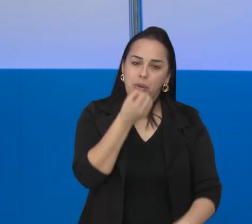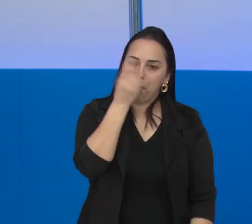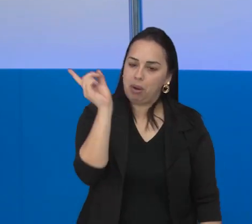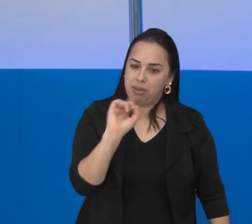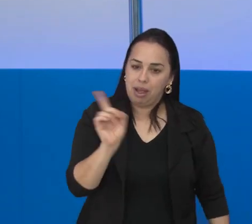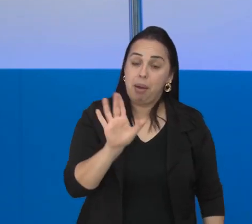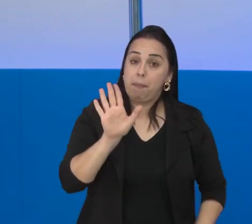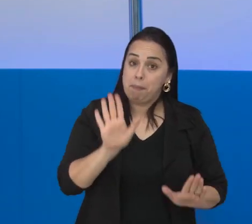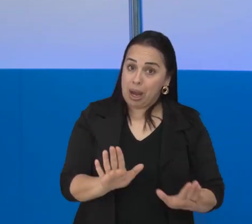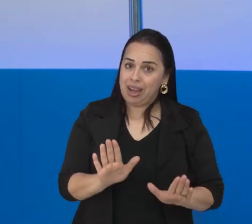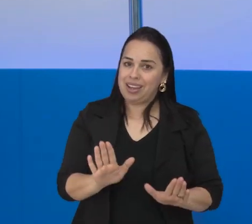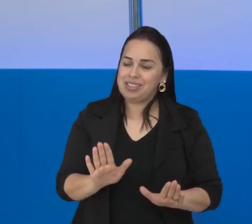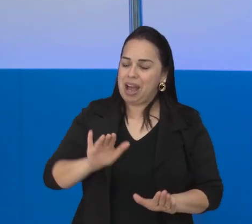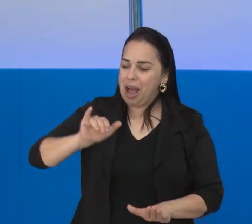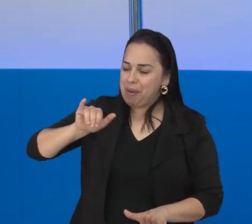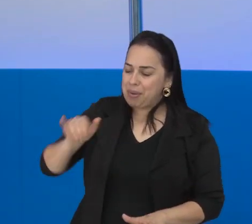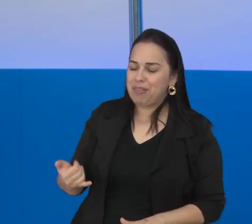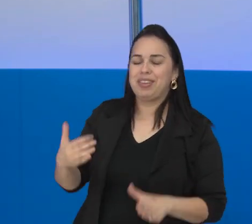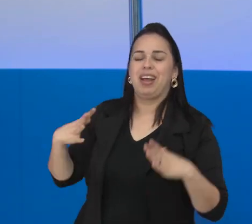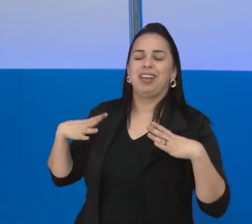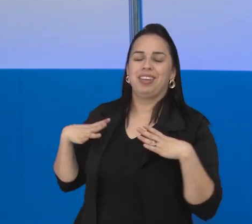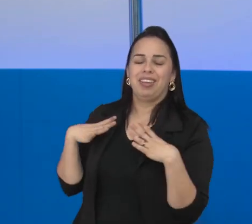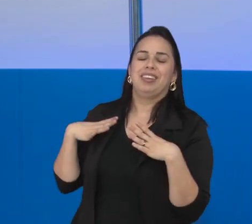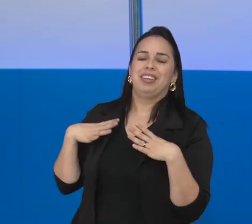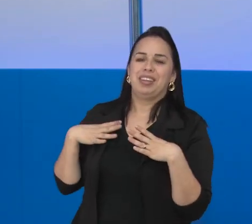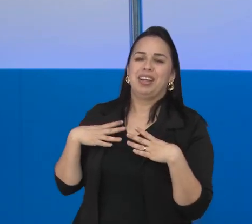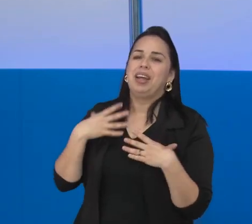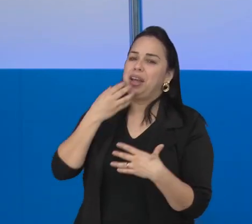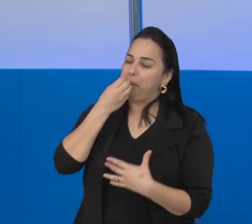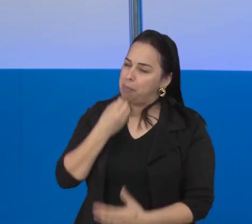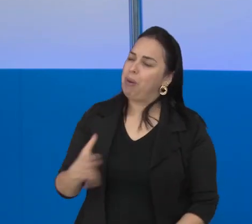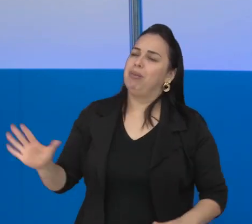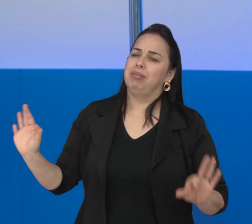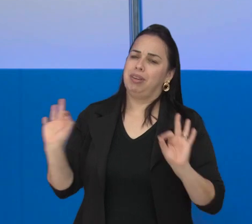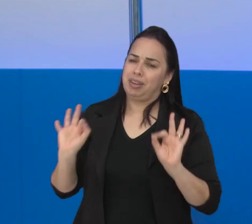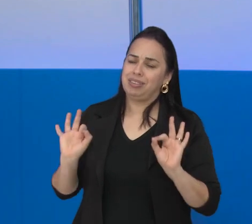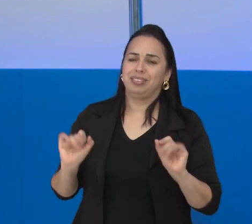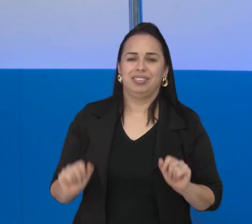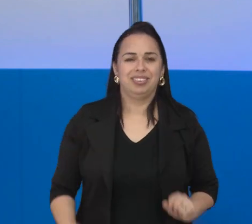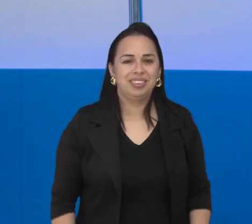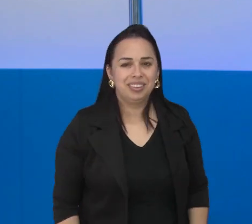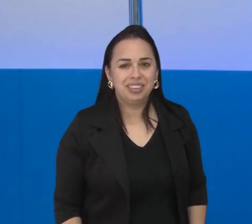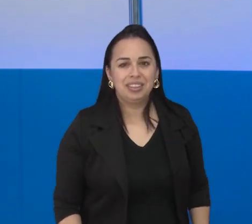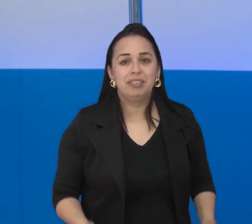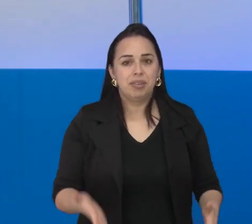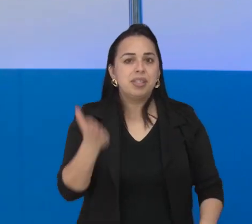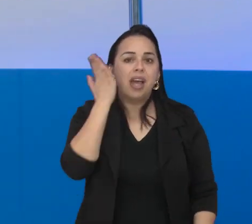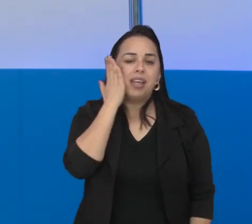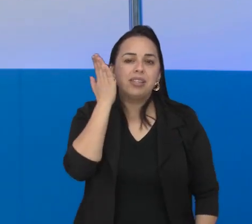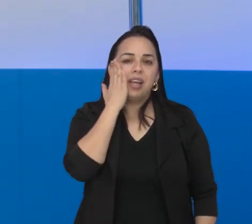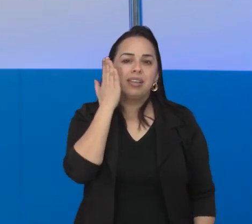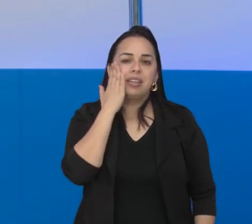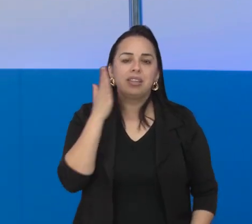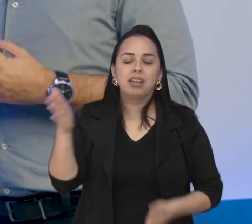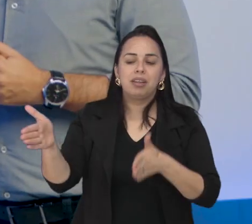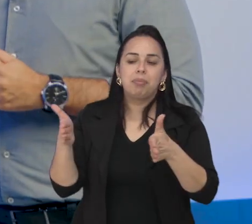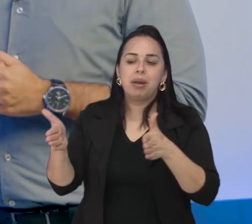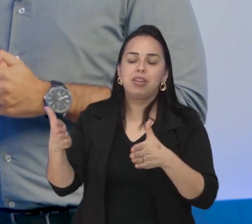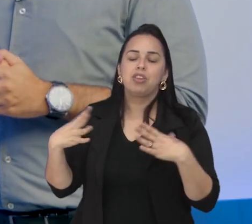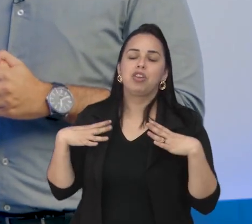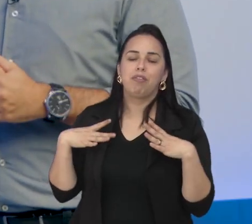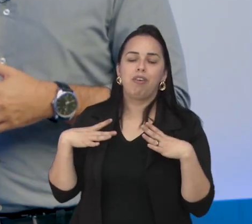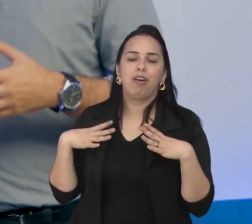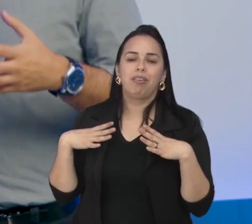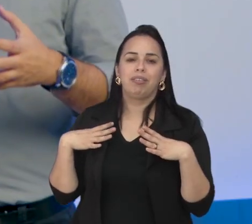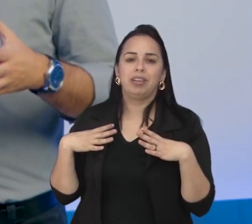Pessoal, procrastinar não é legal, mas saber aproveitar uma folguinha de uma maneira produtiva, aí é interessante, hein? E sabia